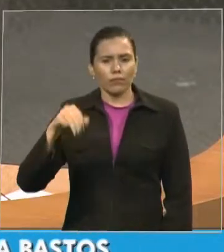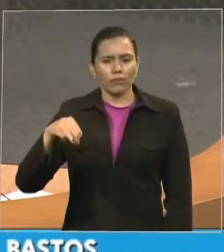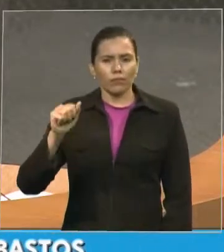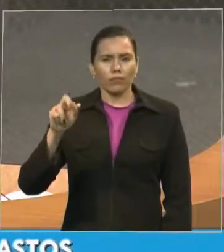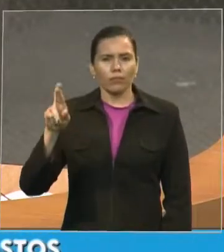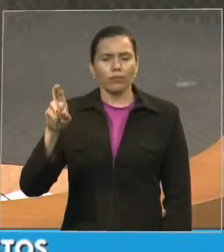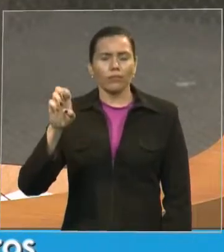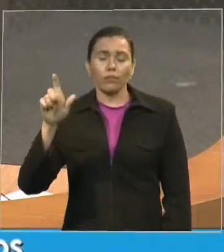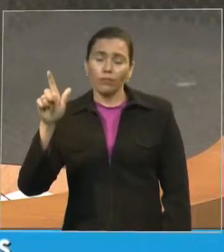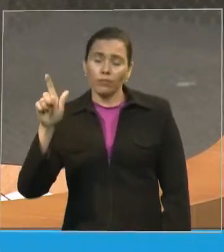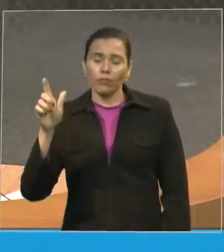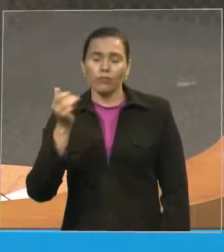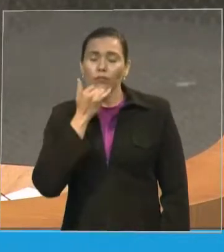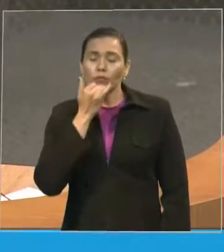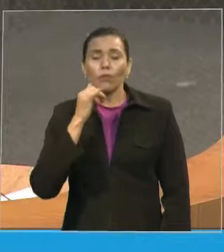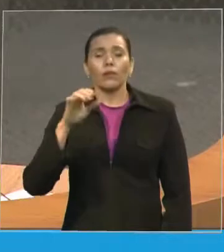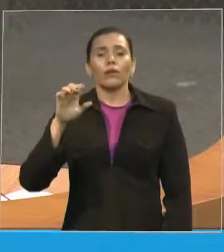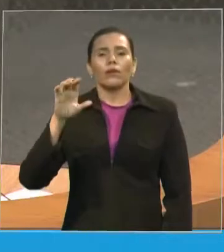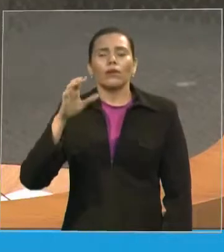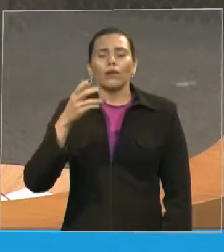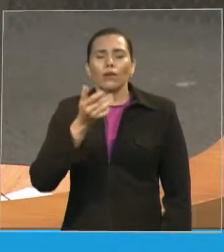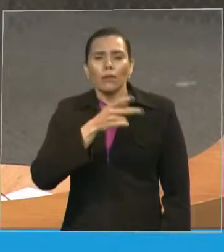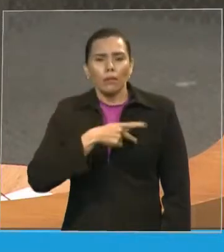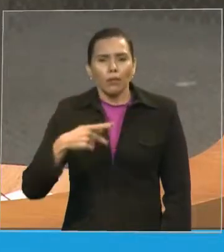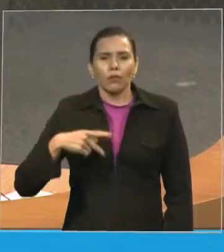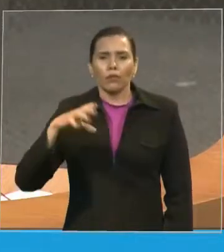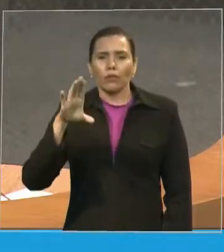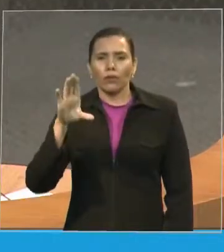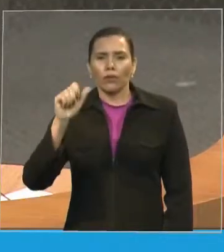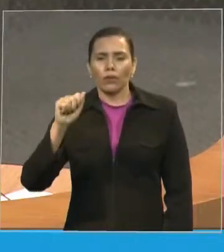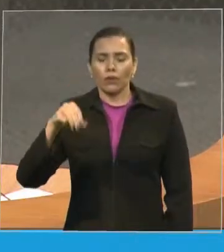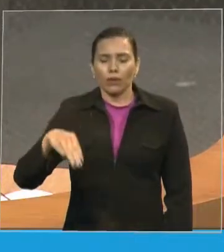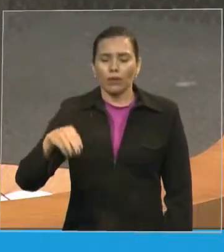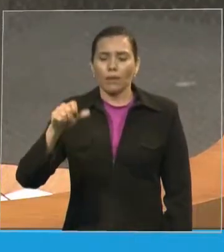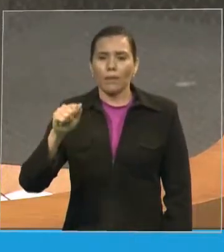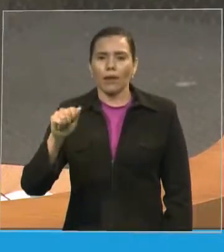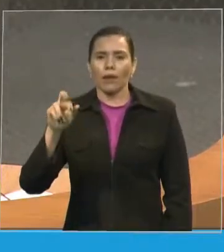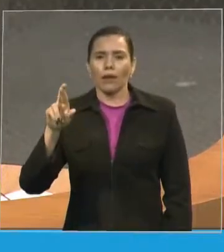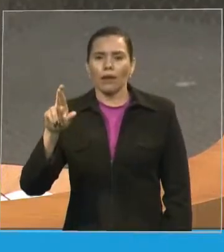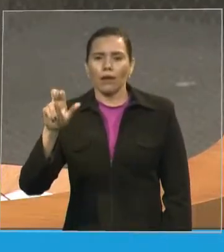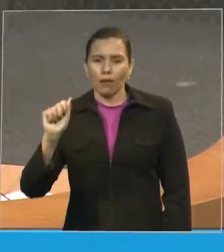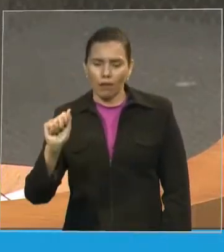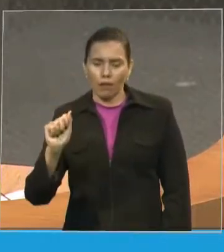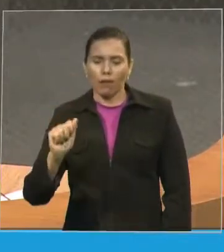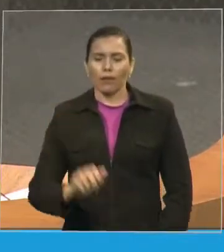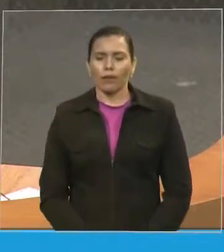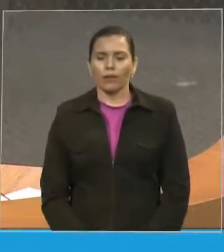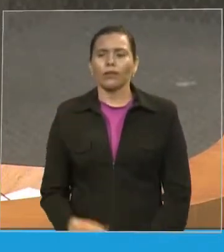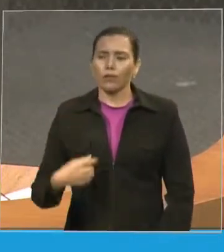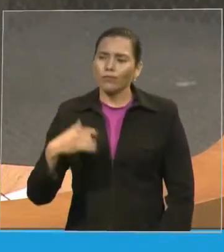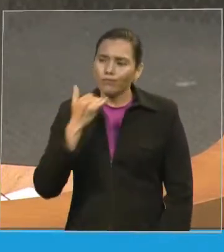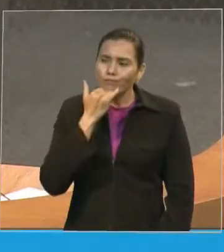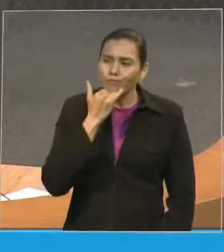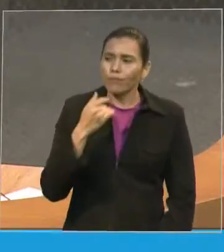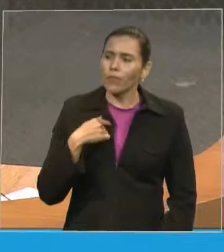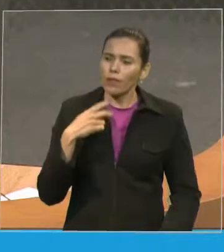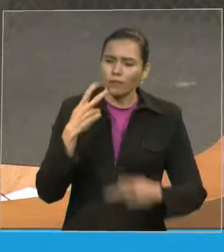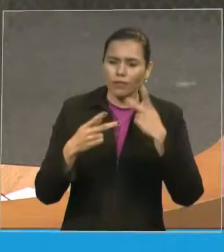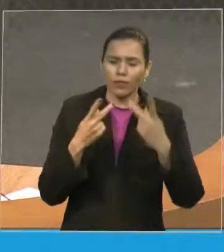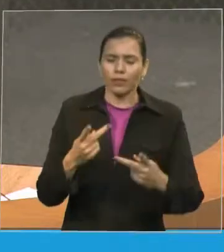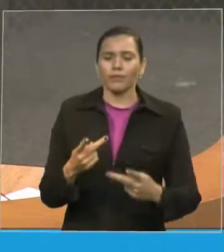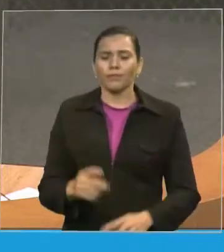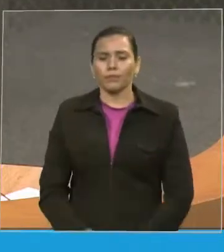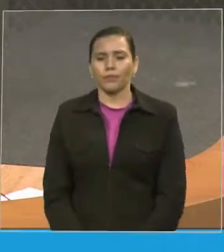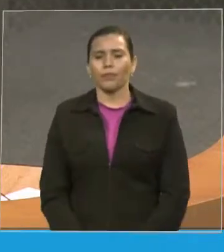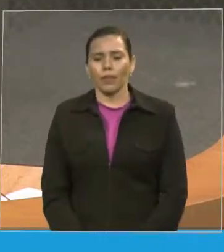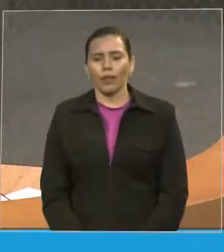Essa homenagem, deputada. A senhora hoje é autora. A senhora está sendo